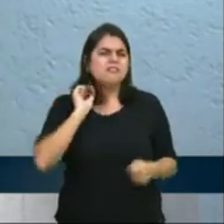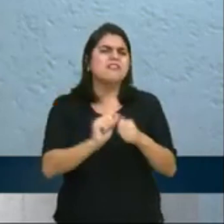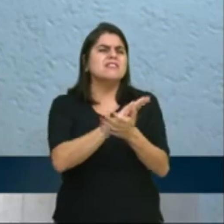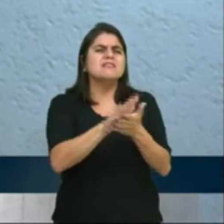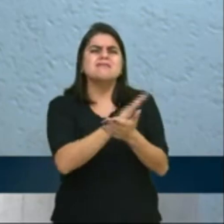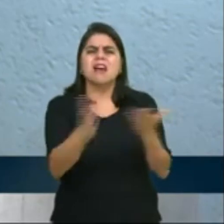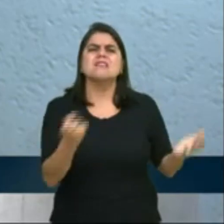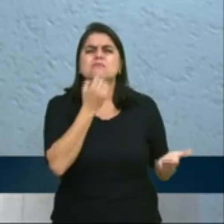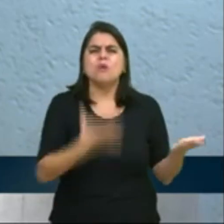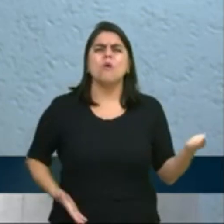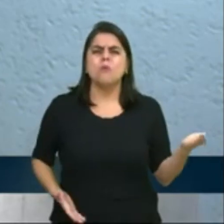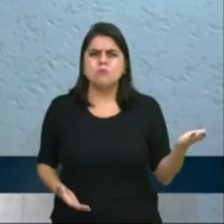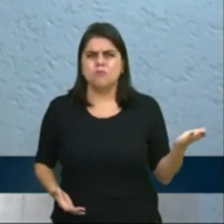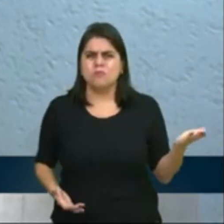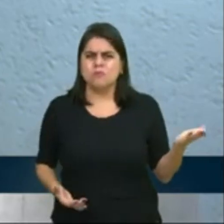útil?